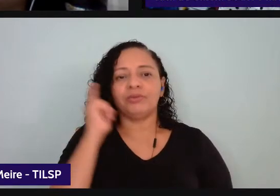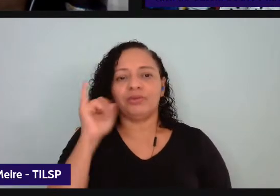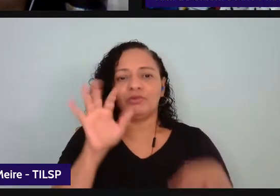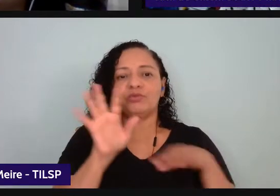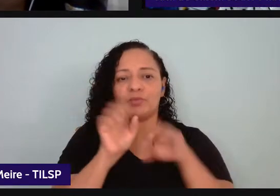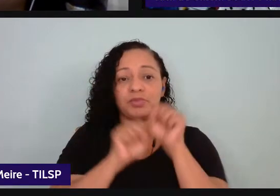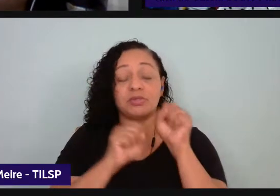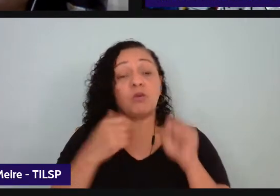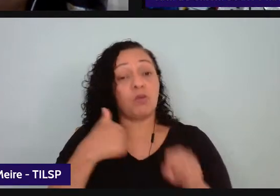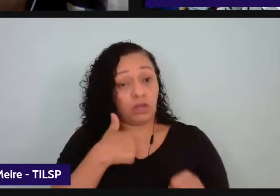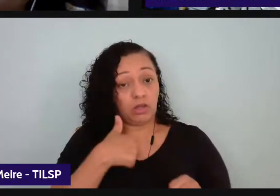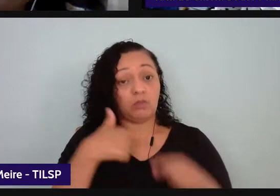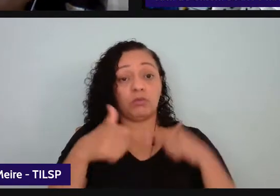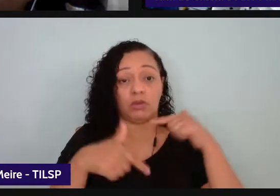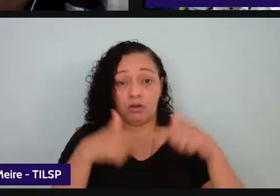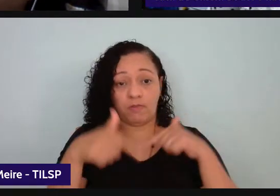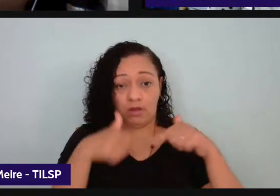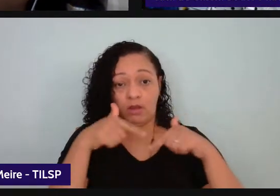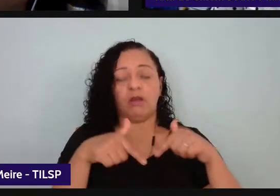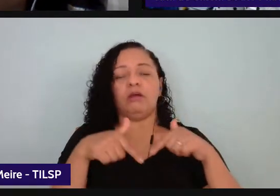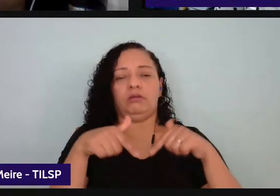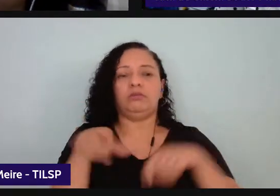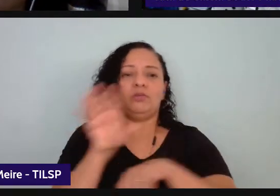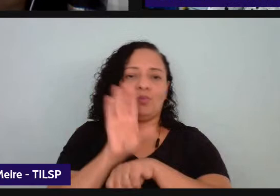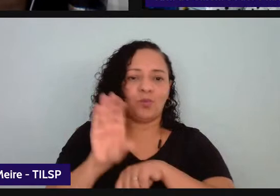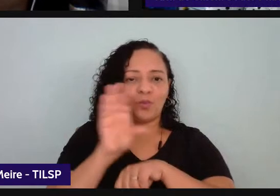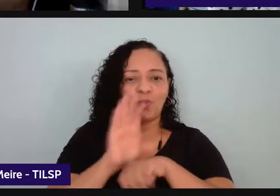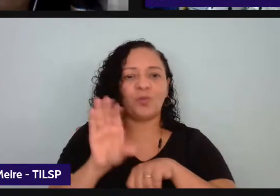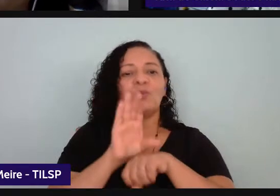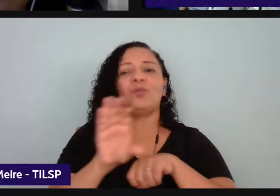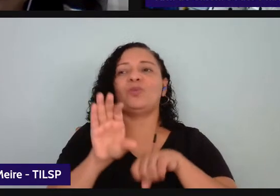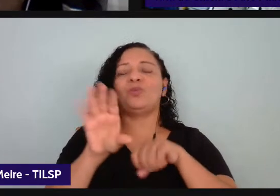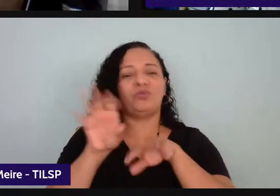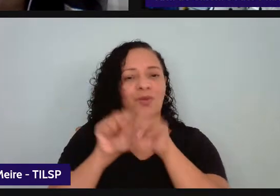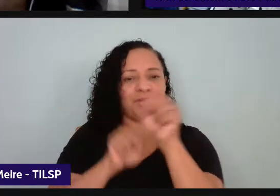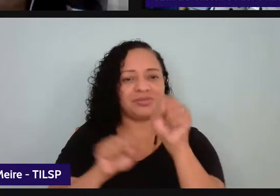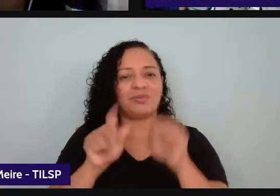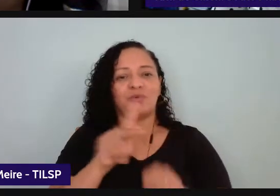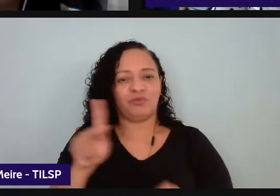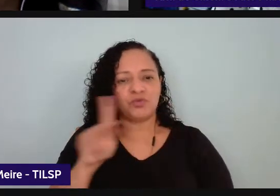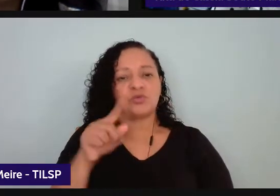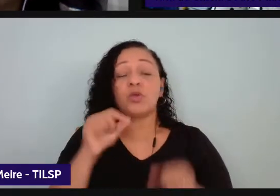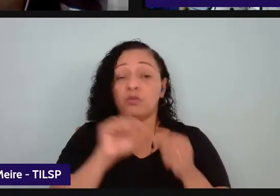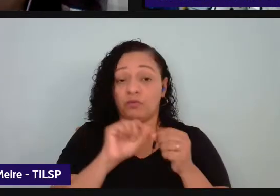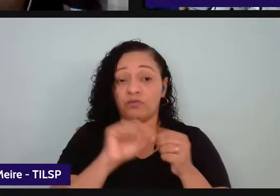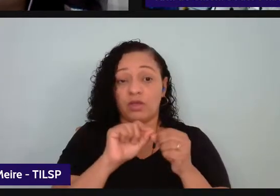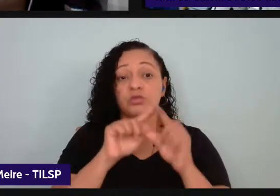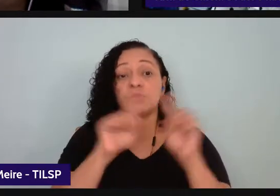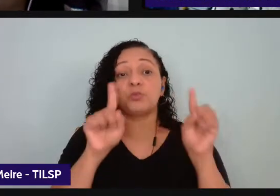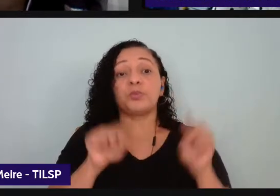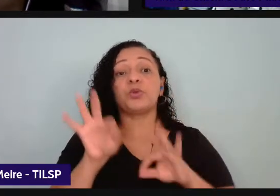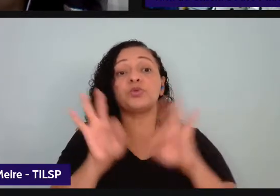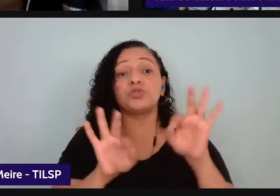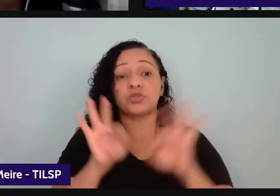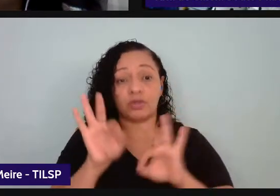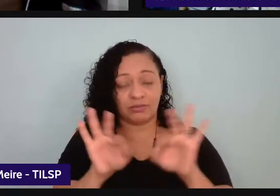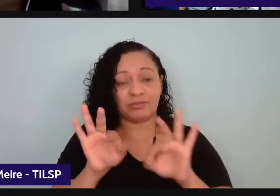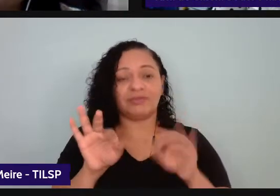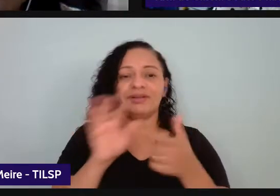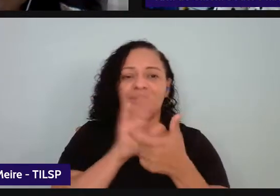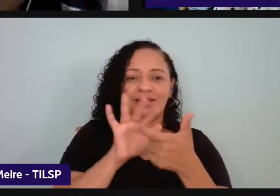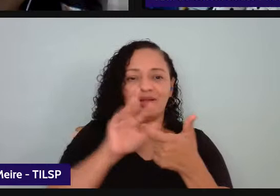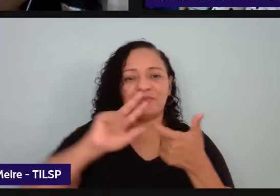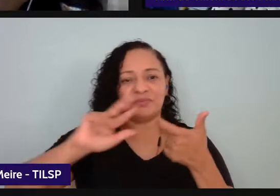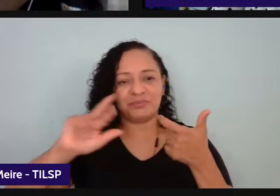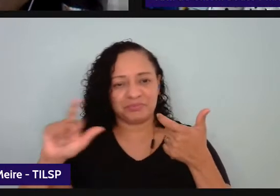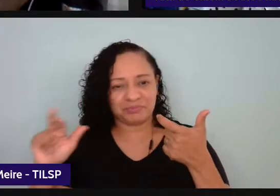professores e eu tenho desenvolvido alguns projetos voltados a essa questão dos letramentos e multiletramentos na sala de aula com